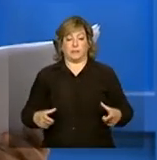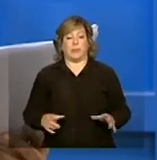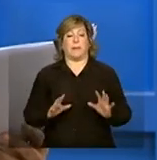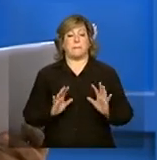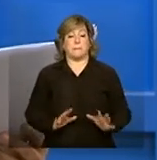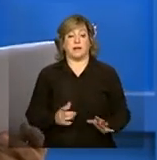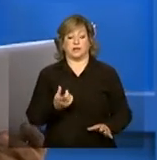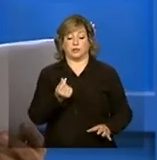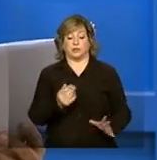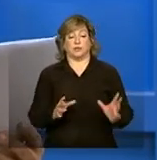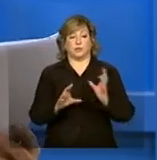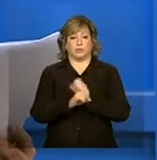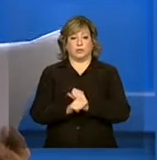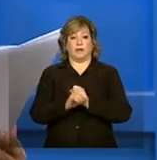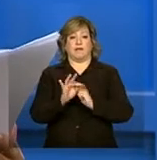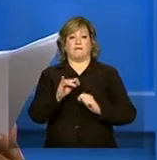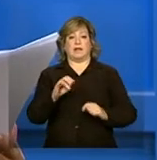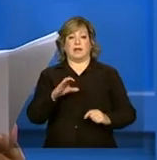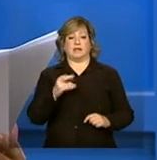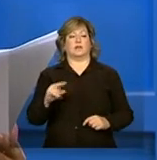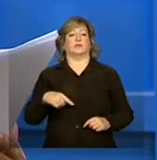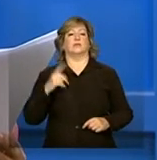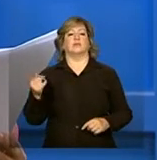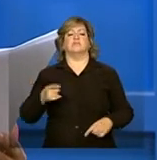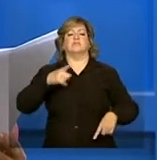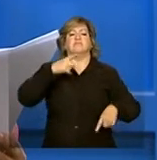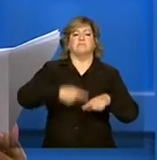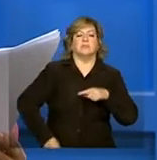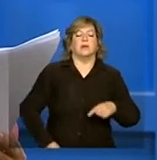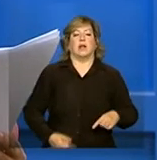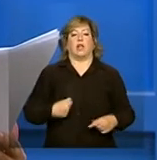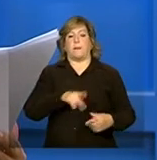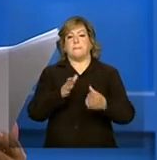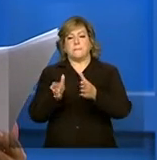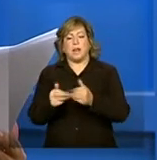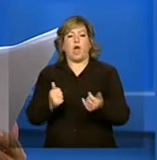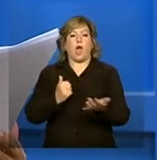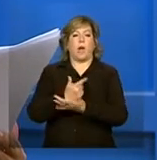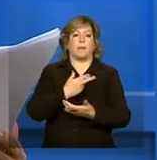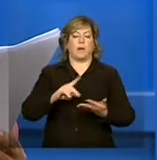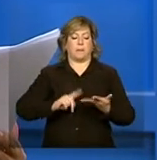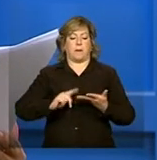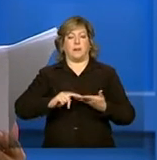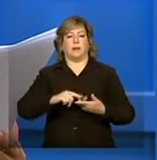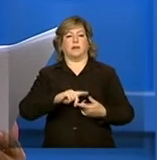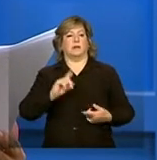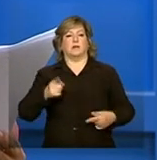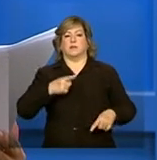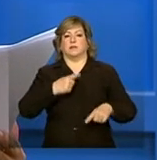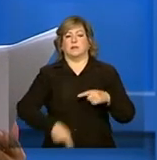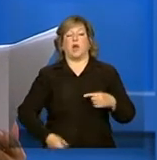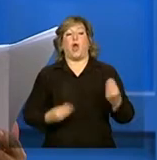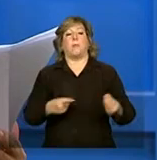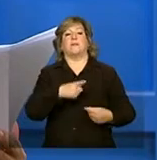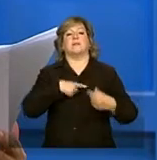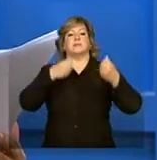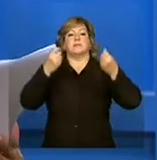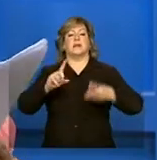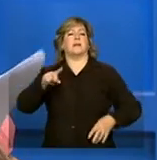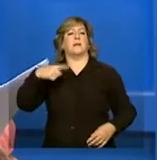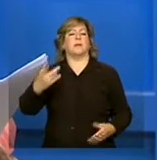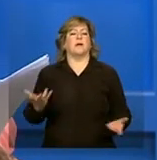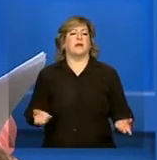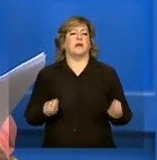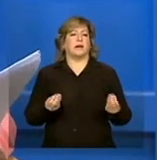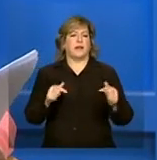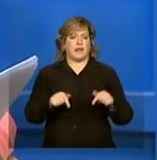financeiro costuma barrar nossos pedidos de compra com sérias alegações e dúvidas sobre como prestarão contas depois. Nesse caso,